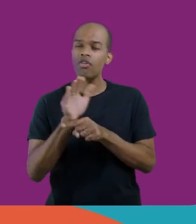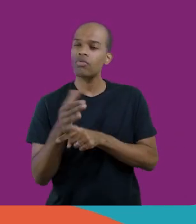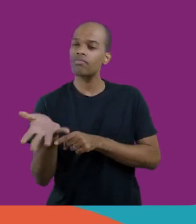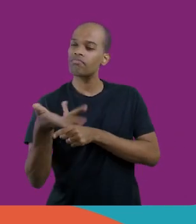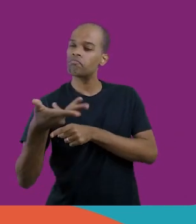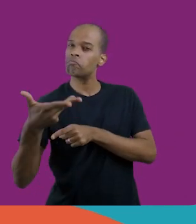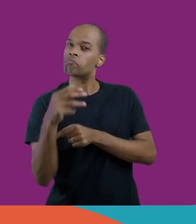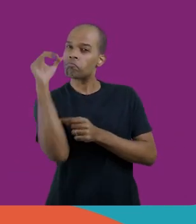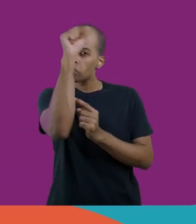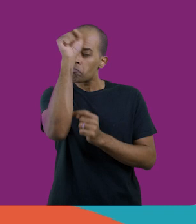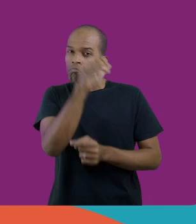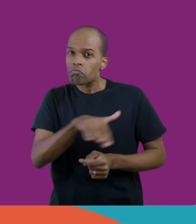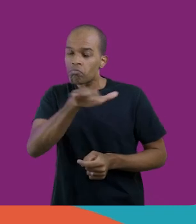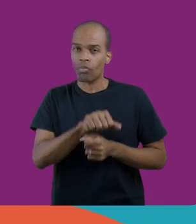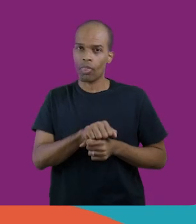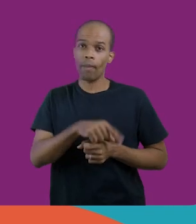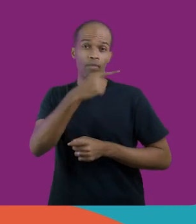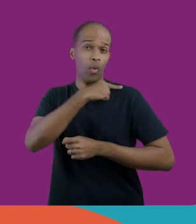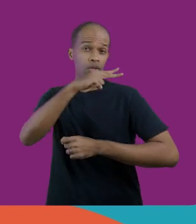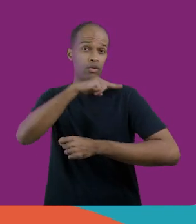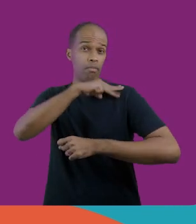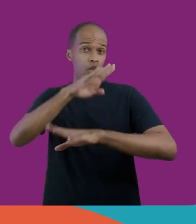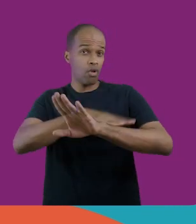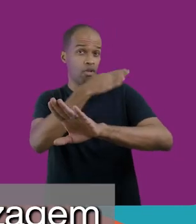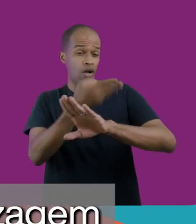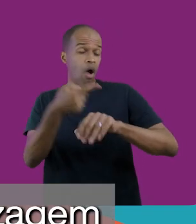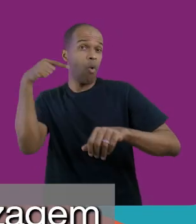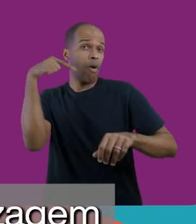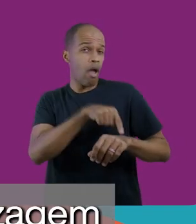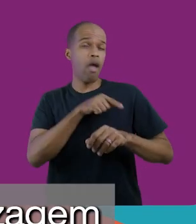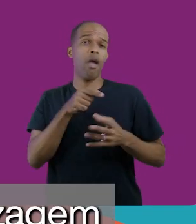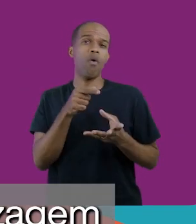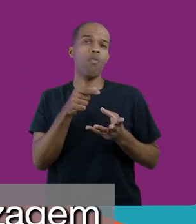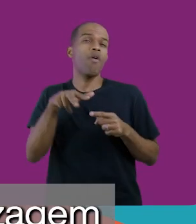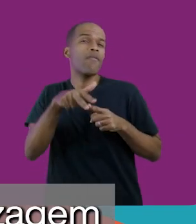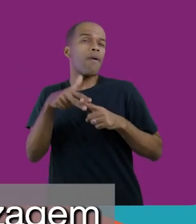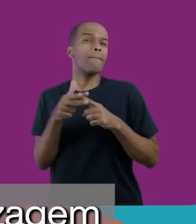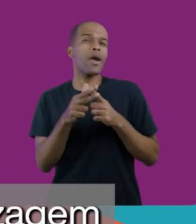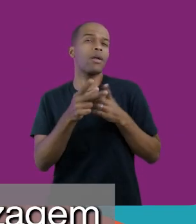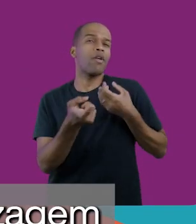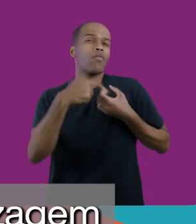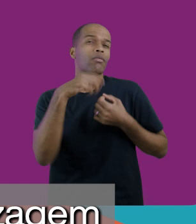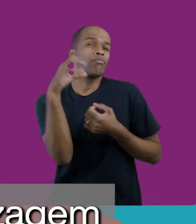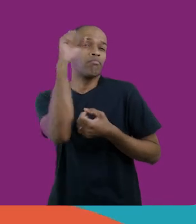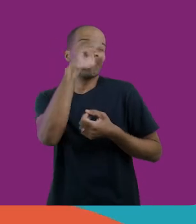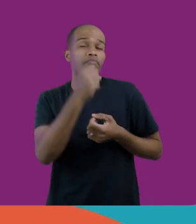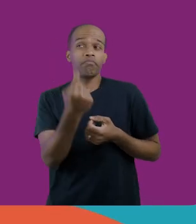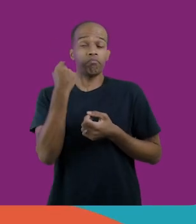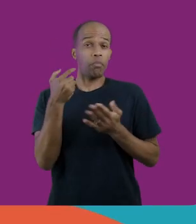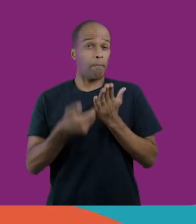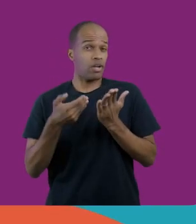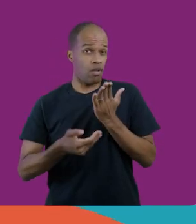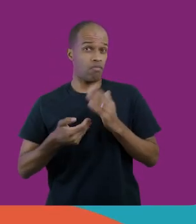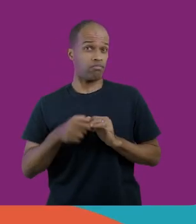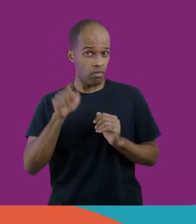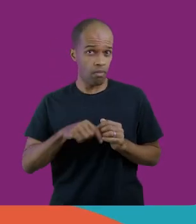aprendizagem dos estudantes? Seria o ensino médio integral uma ferramenta para a recuperação da aprendizagem perdida